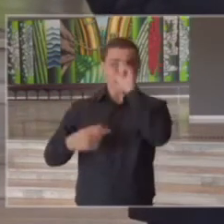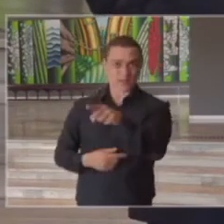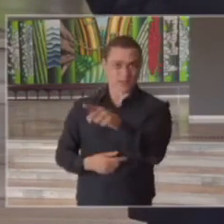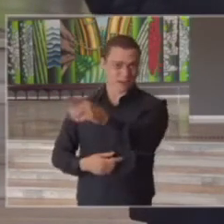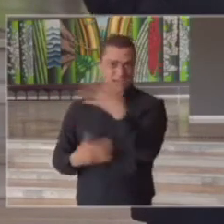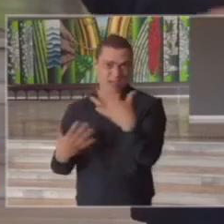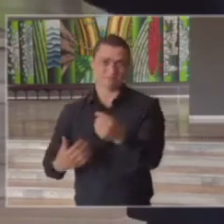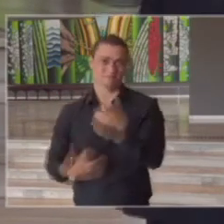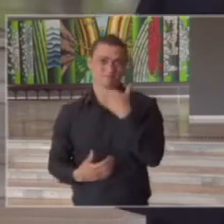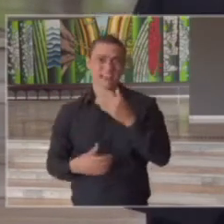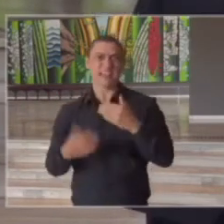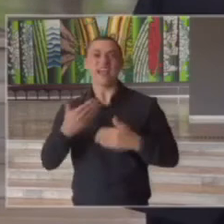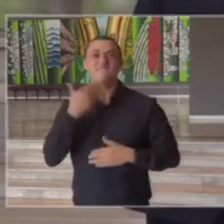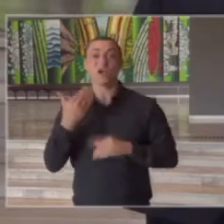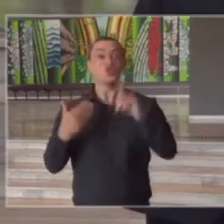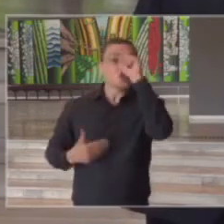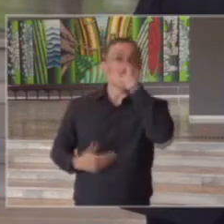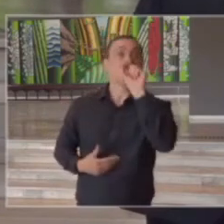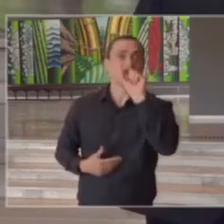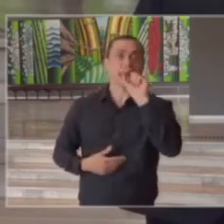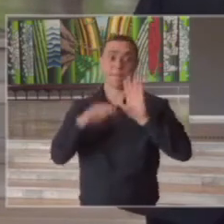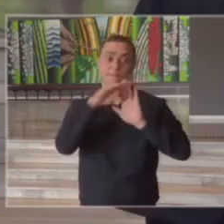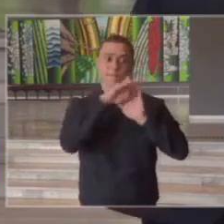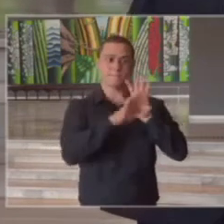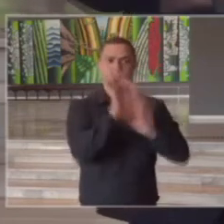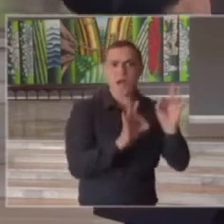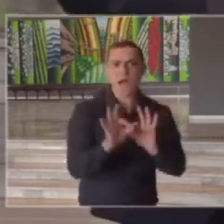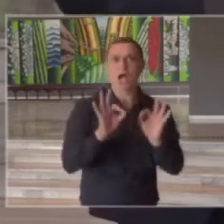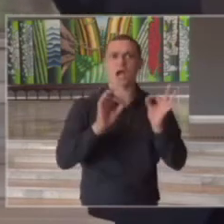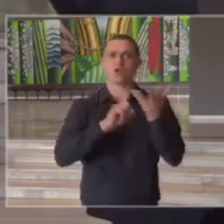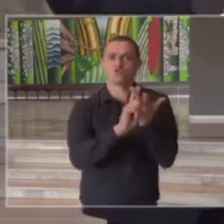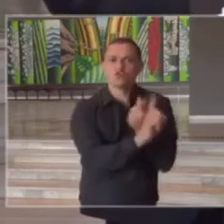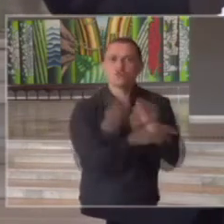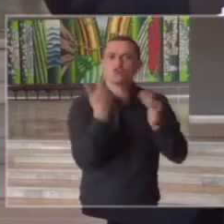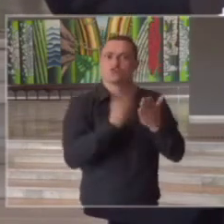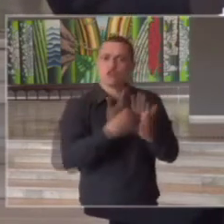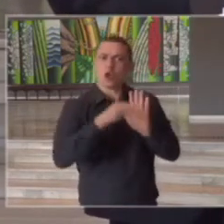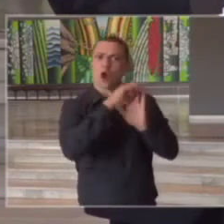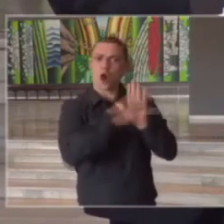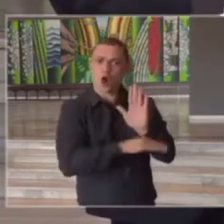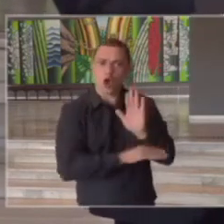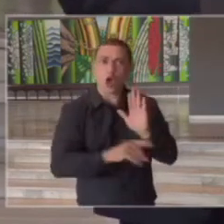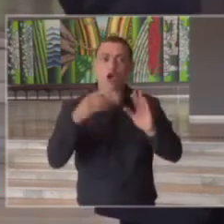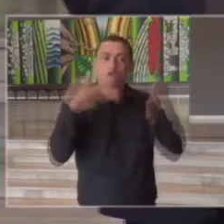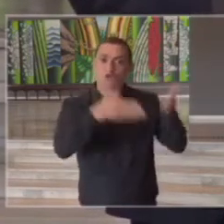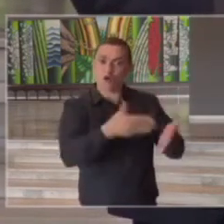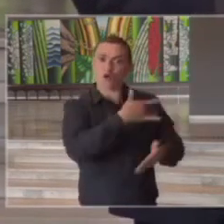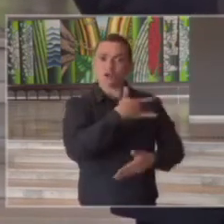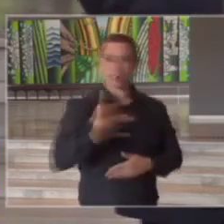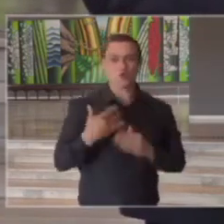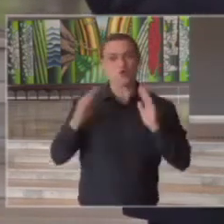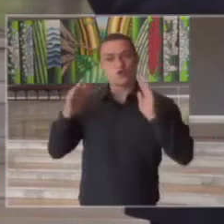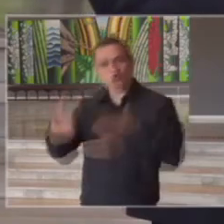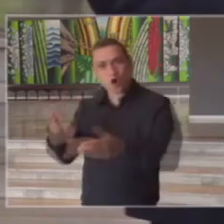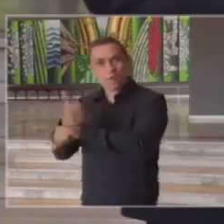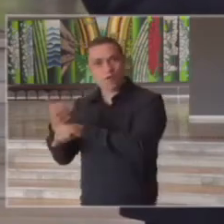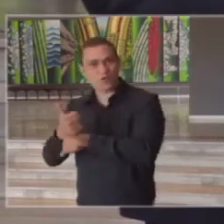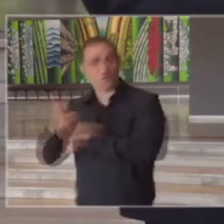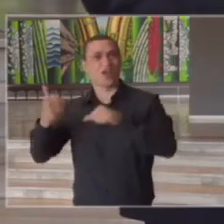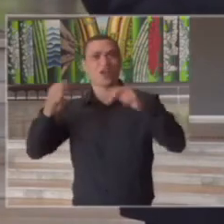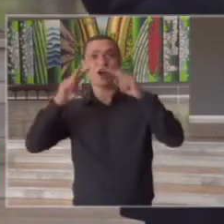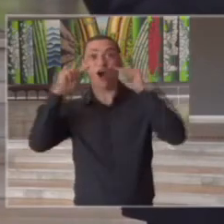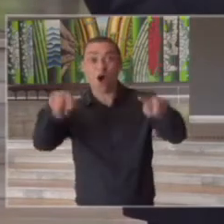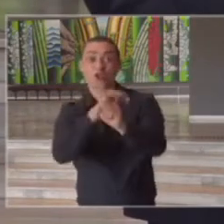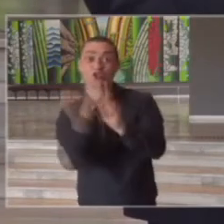determinação o mais difícil é fazer um plano bem elaborado bem estruturado no âmbito da saúde no âmbito técnico o olhar